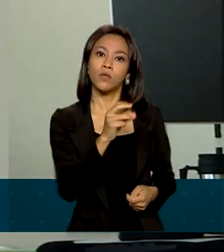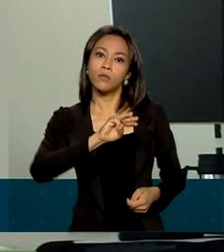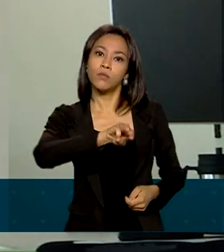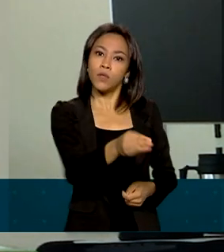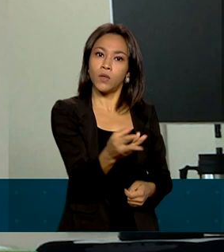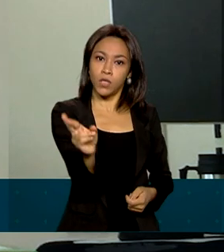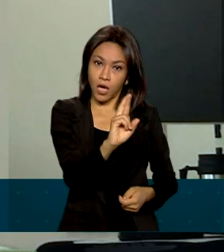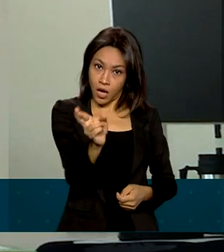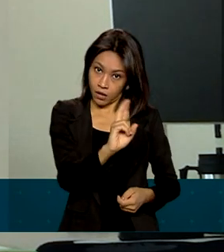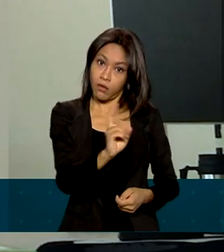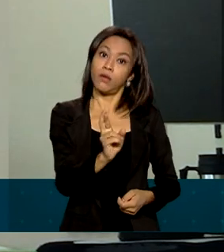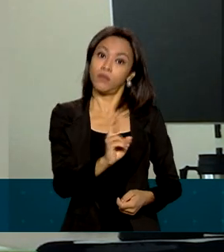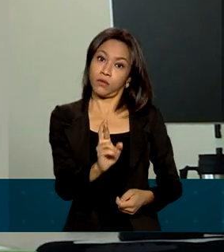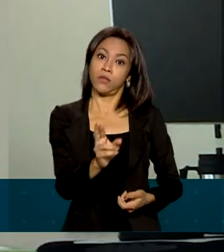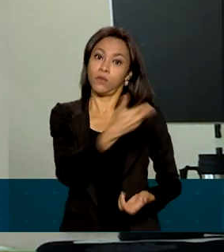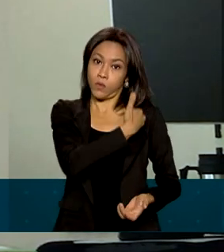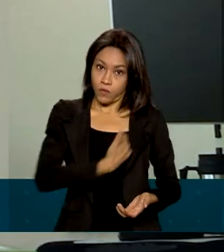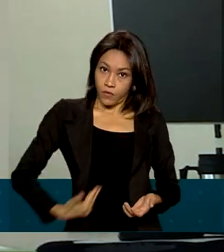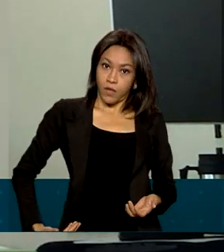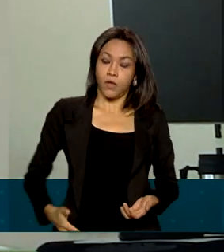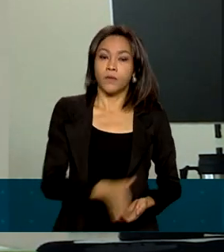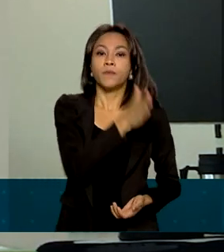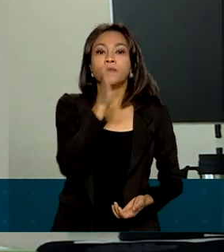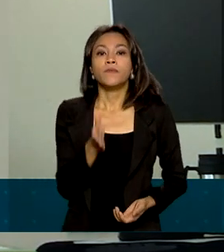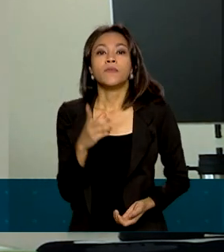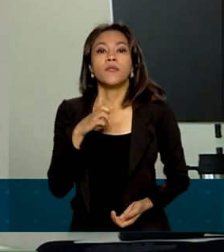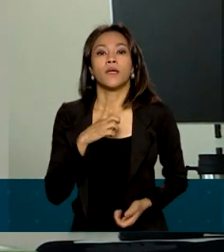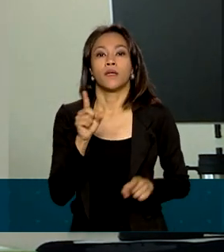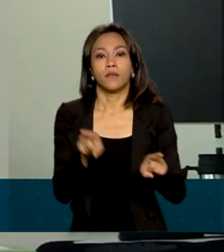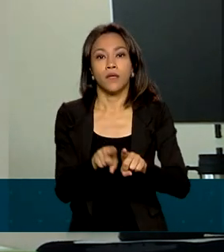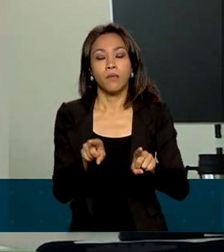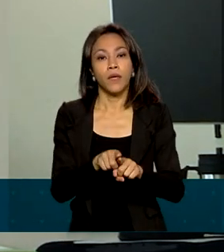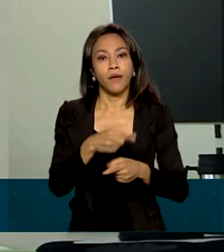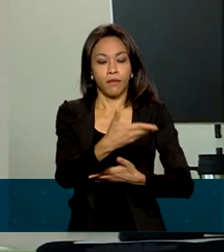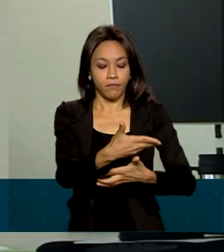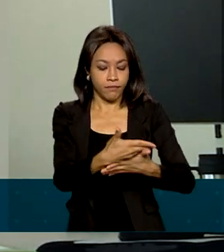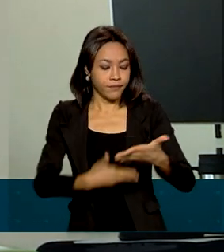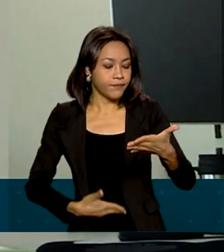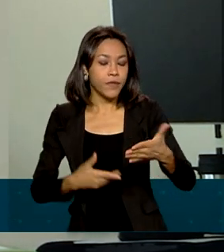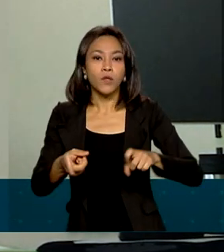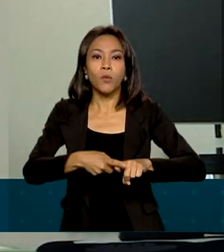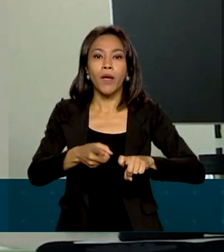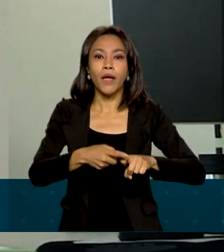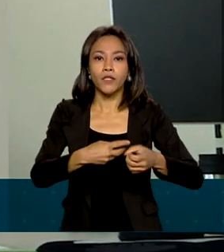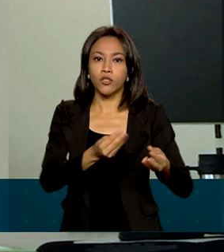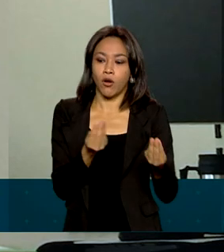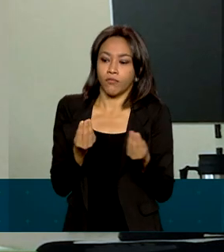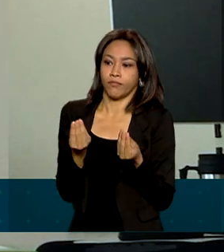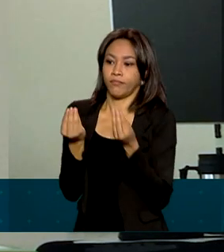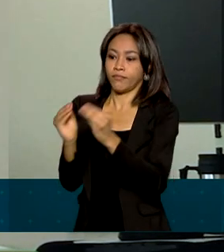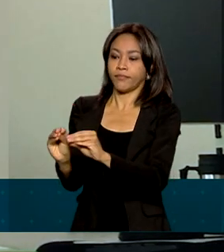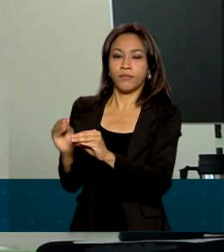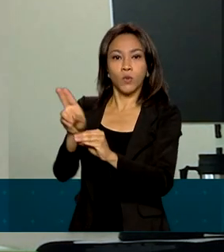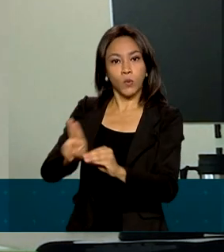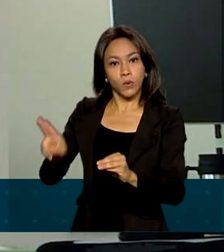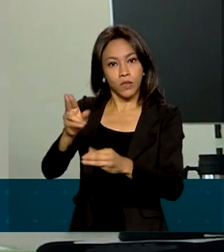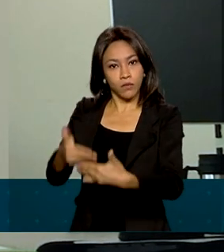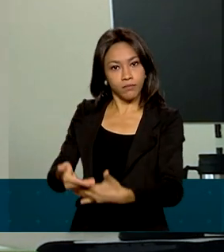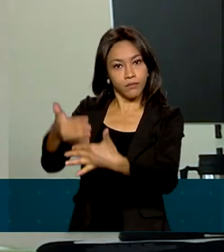nos cofres públicos. Temos também a possibilidade do envio de atestado médico por meio do aplicativo mobile.